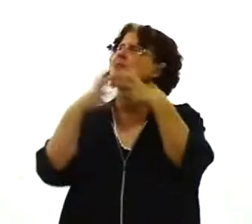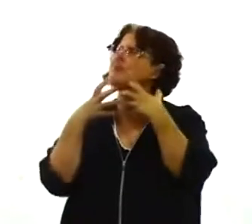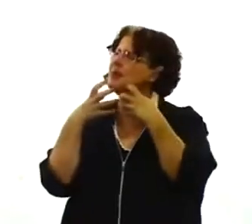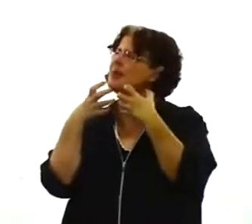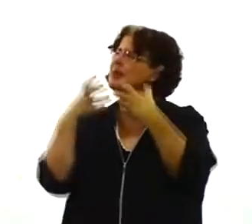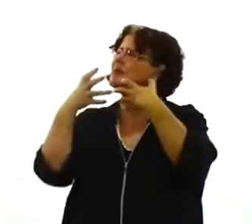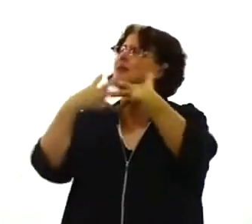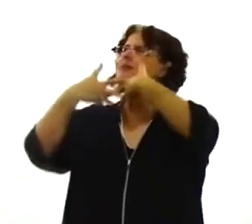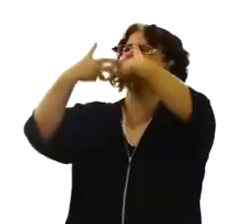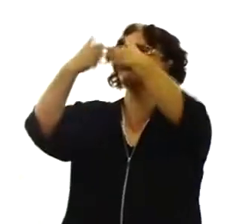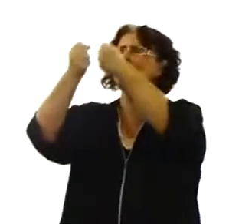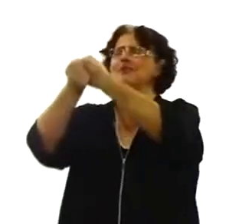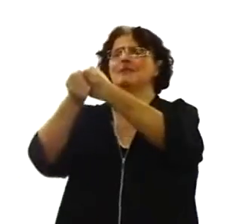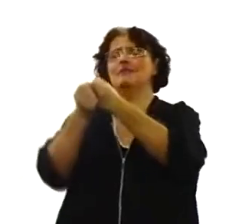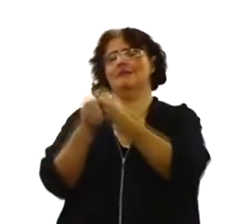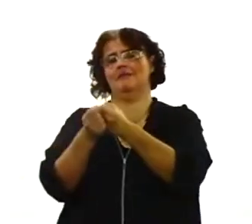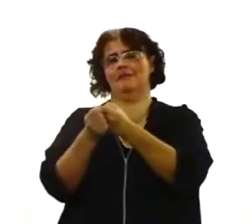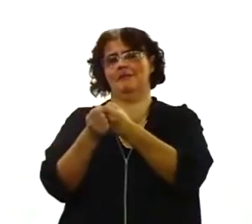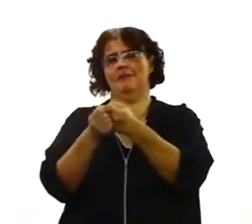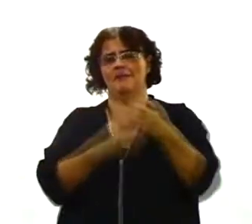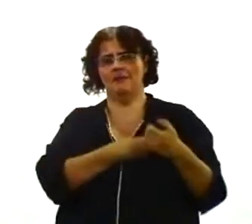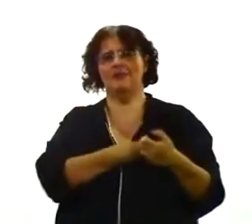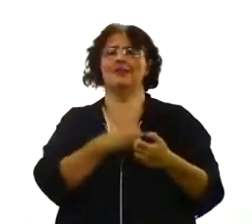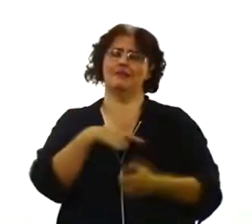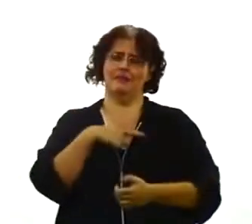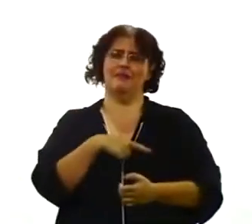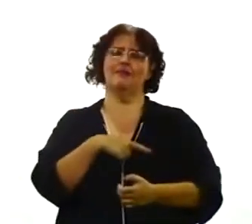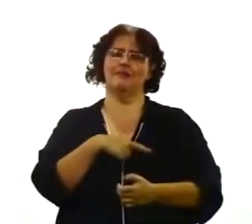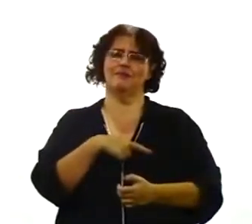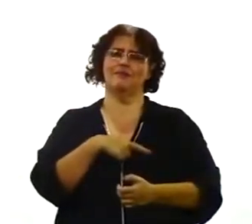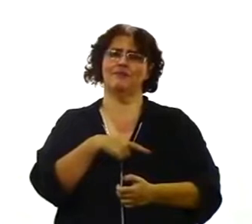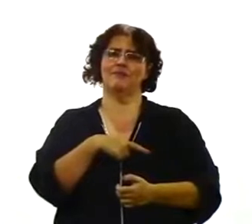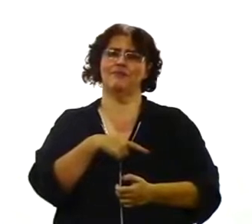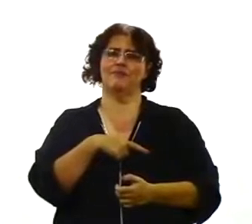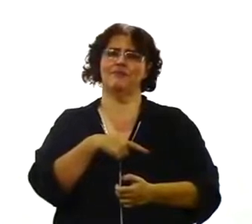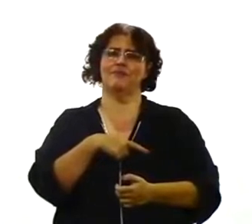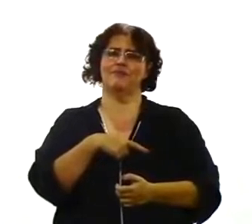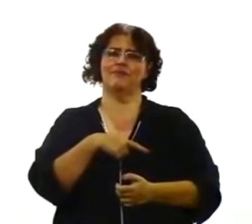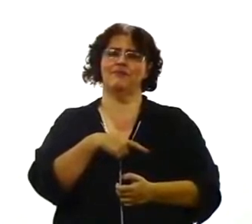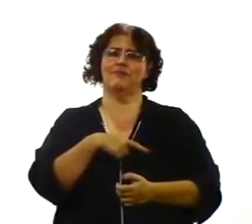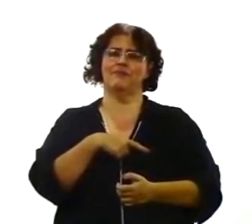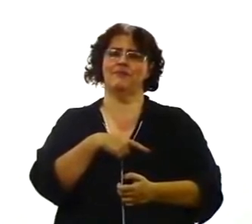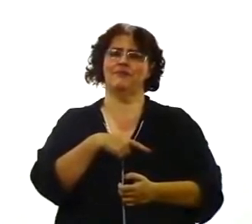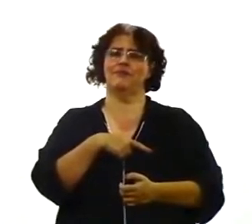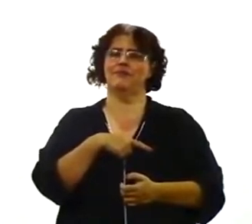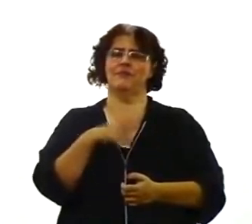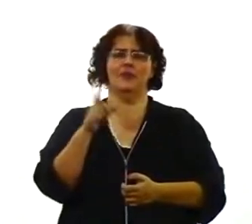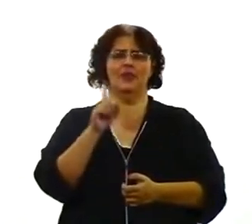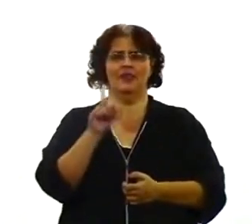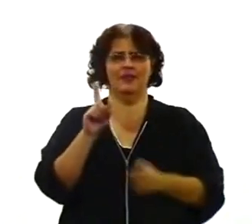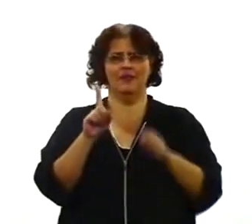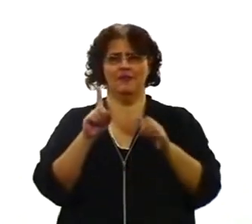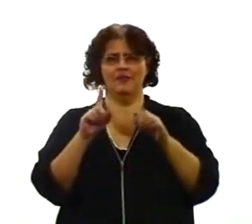quero desfrutar disso. Não termine de assistir a essa exposição, sem considerar